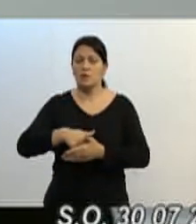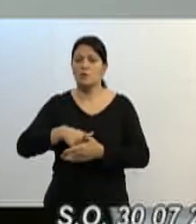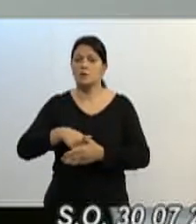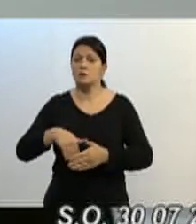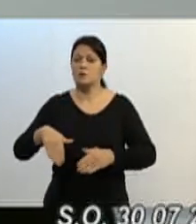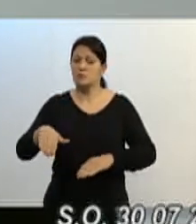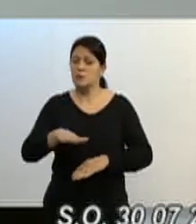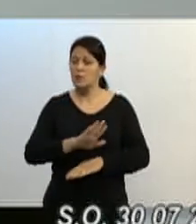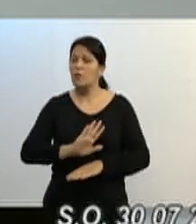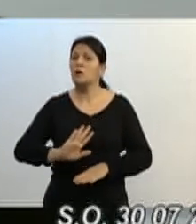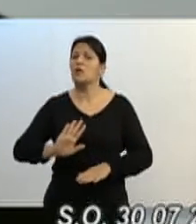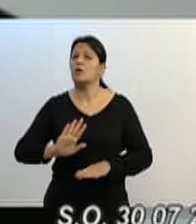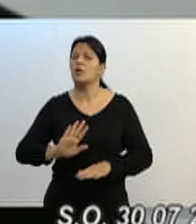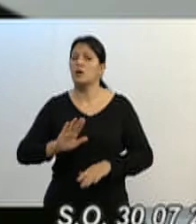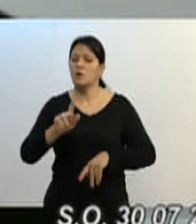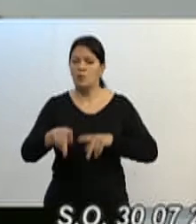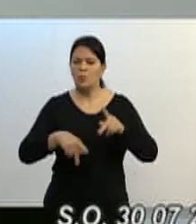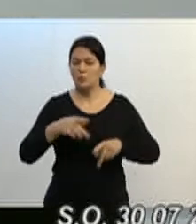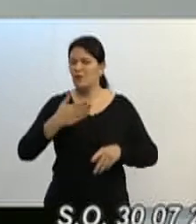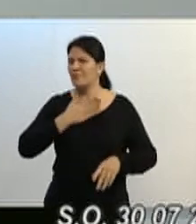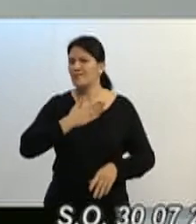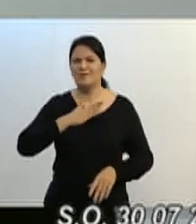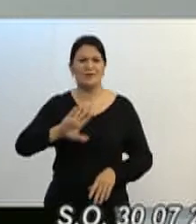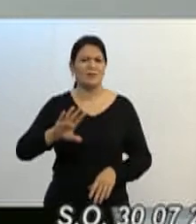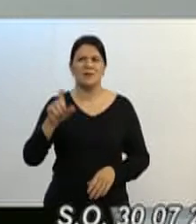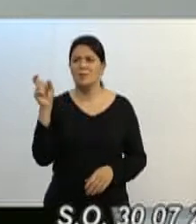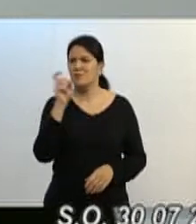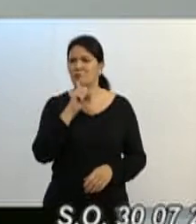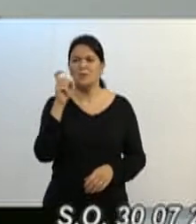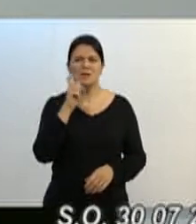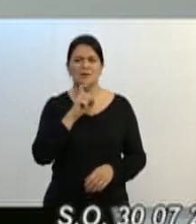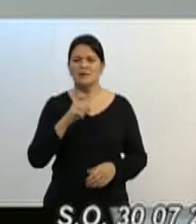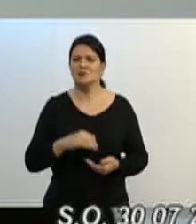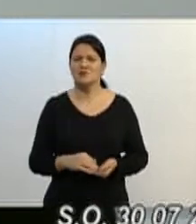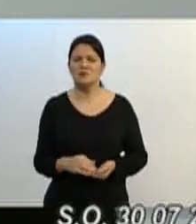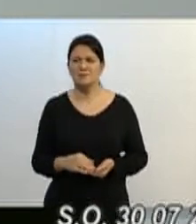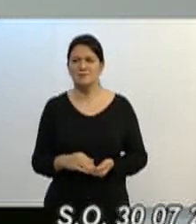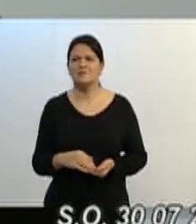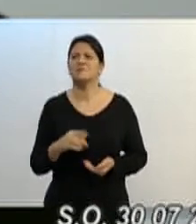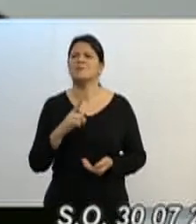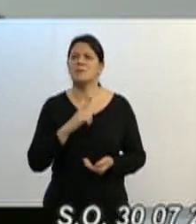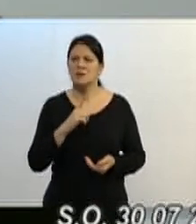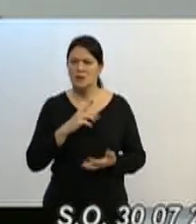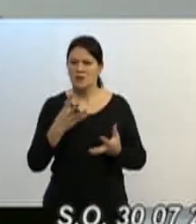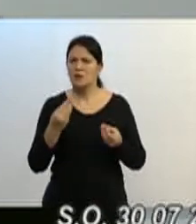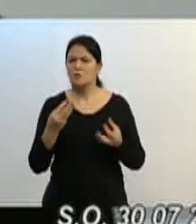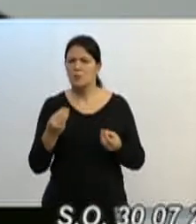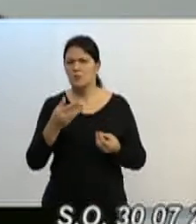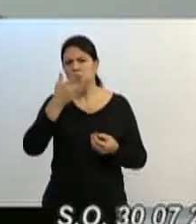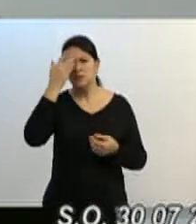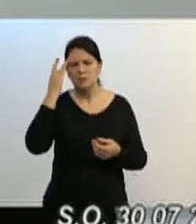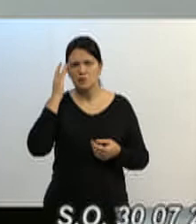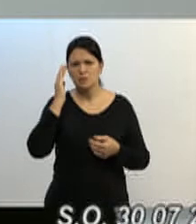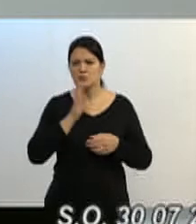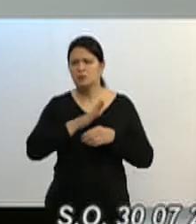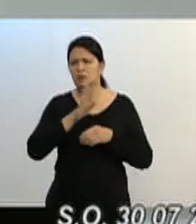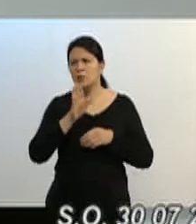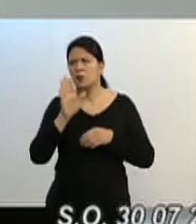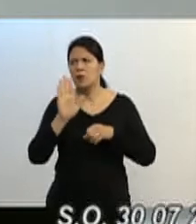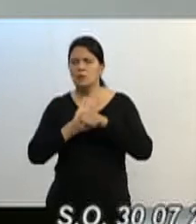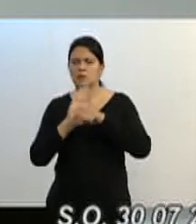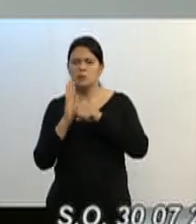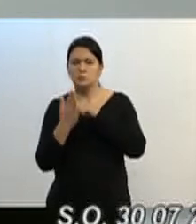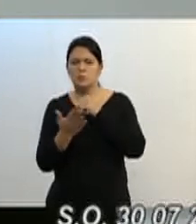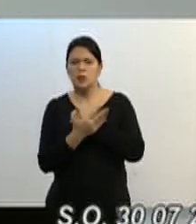não gosta de mentira, a gente fica mentindo aí em bairro, que o Pedro nunca apareceu, e eu sou um vereador, eu boto